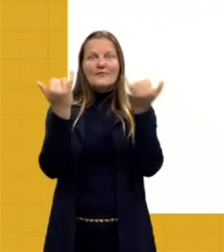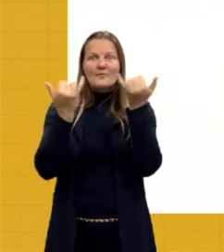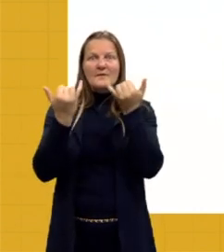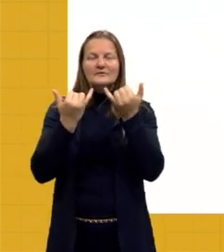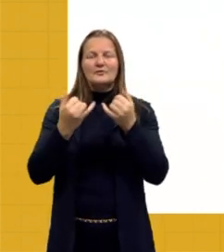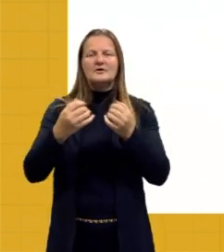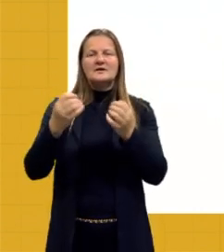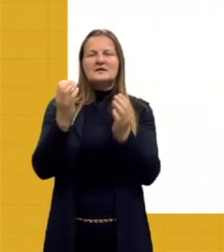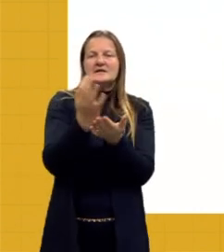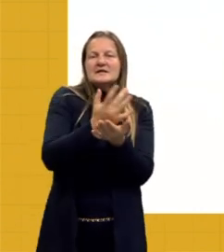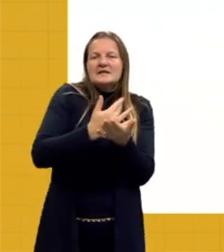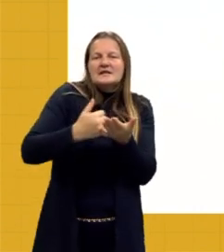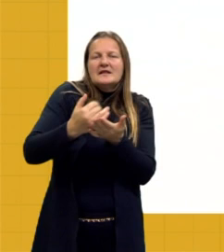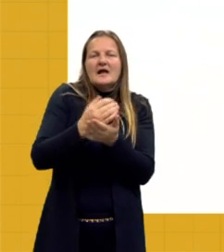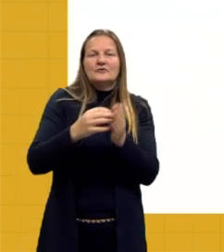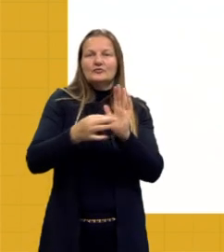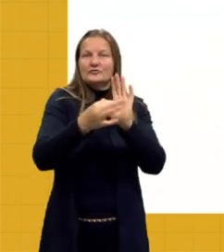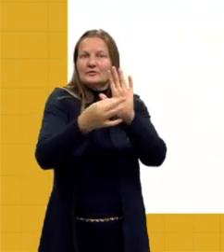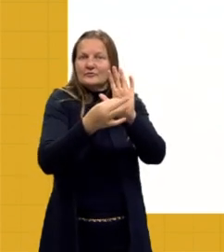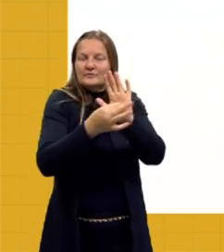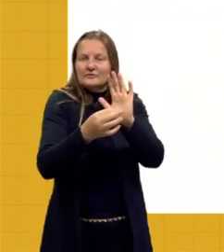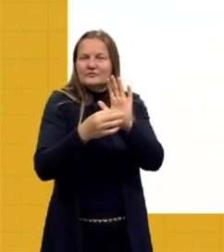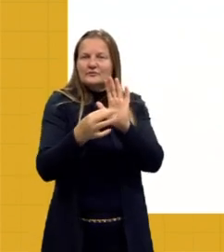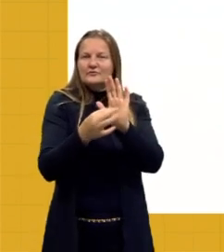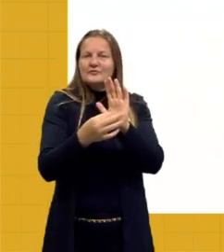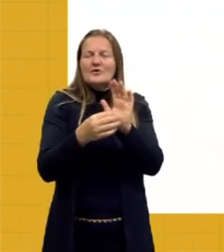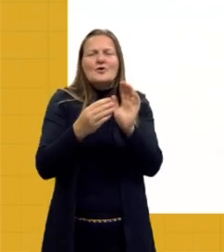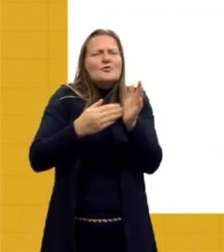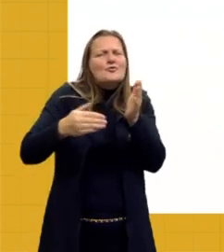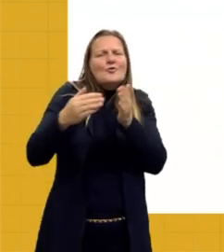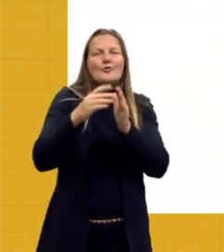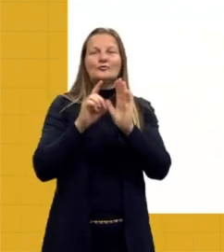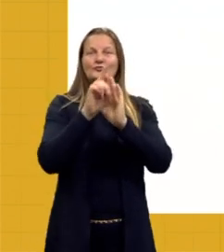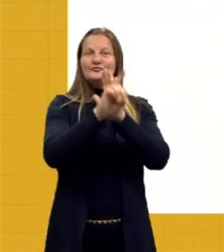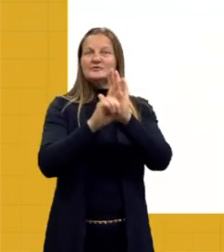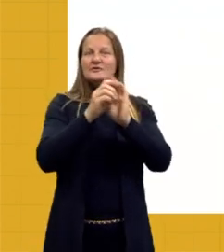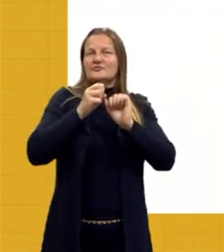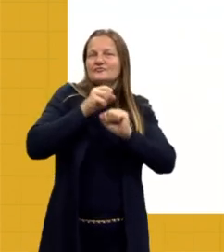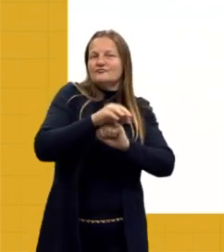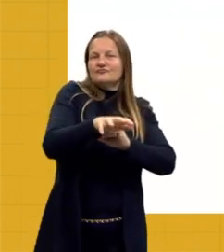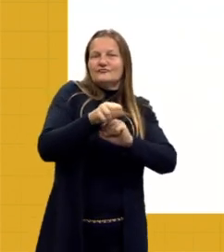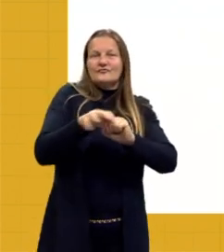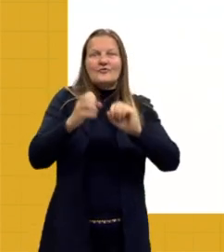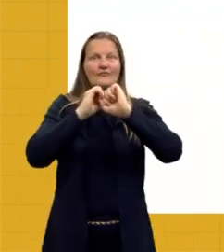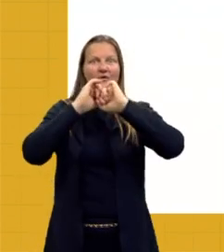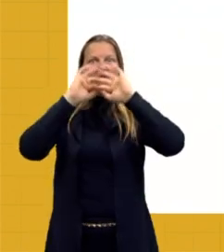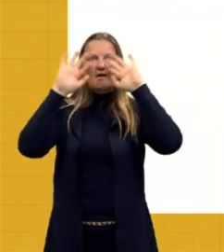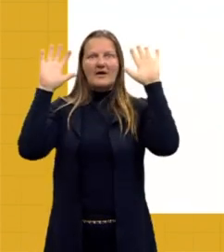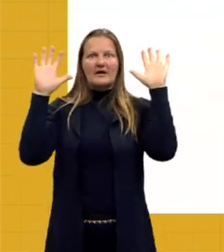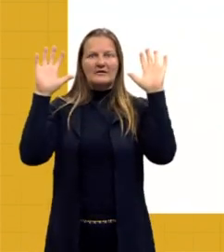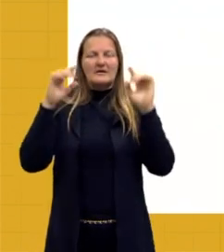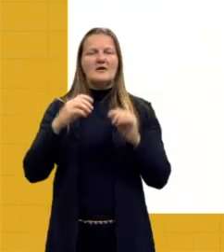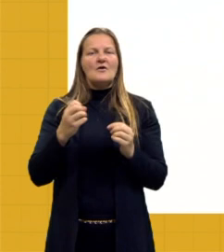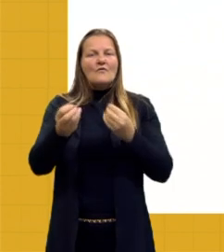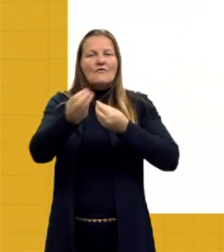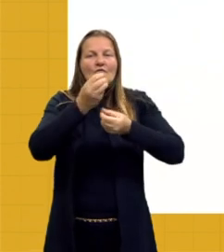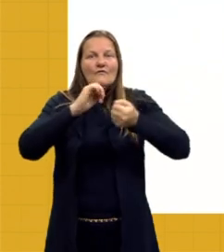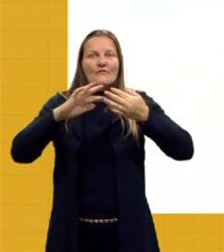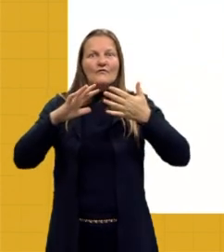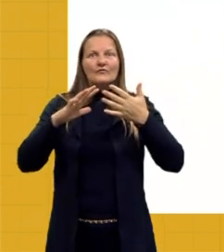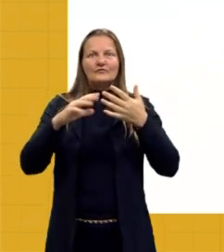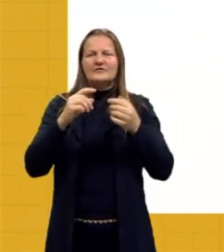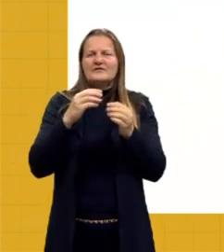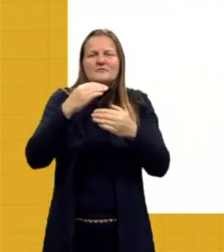os dados e os argumentos sejam dispostos pelo candidato de forma clara, fluida e